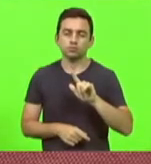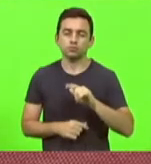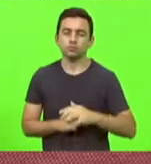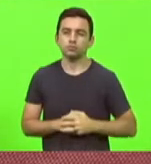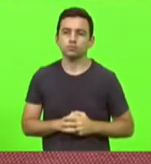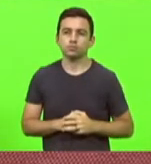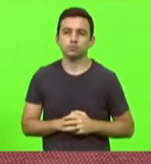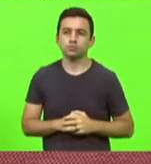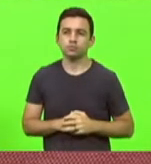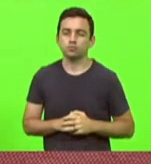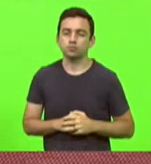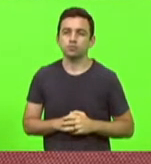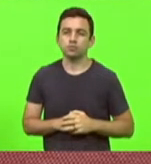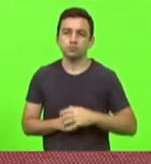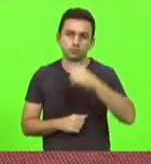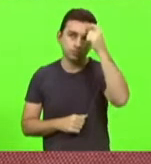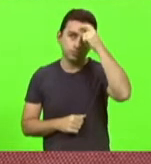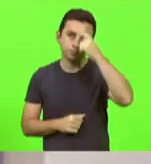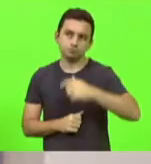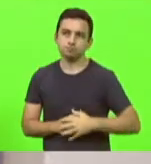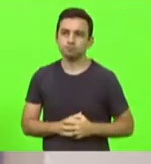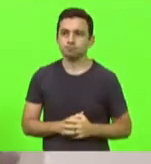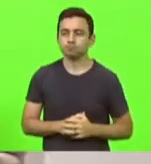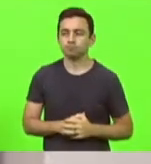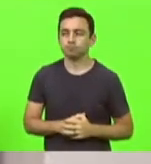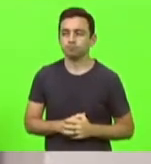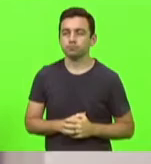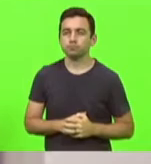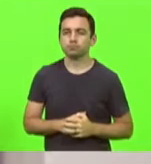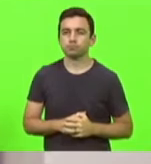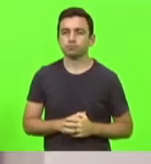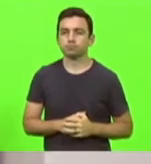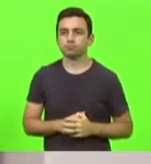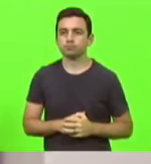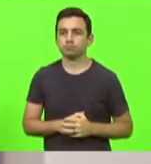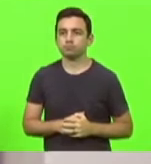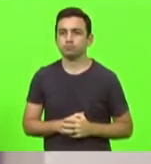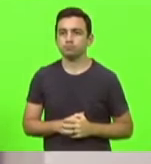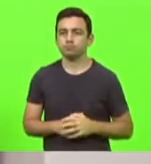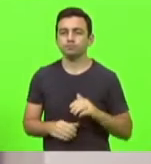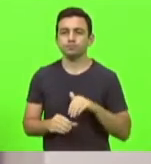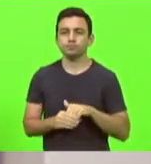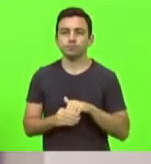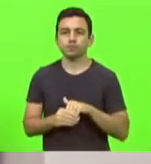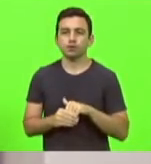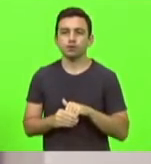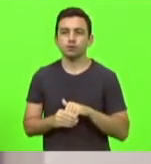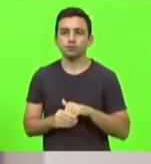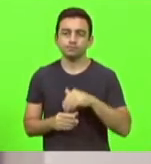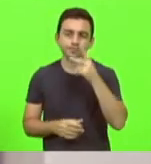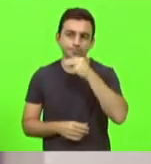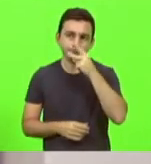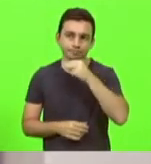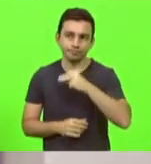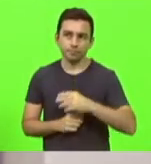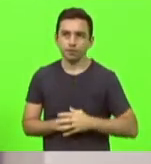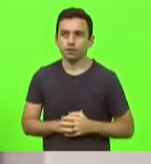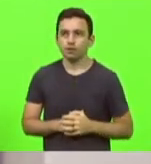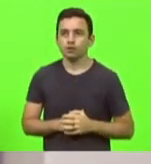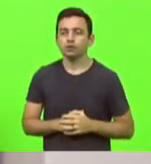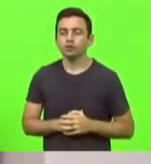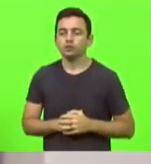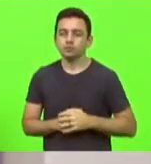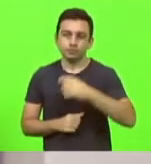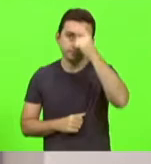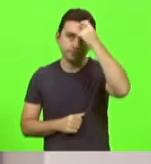Maurício Scudillac. Obrigado, deputado. Como vota o deputado Kennedy Nunes? Maurício Scudillac.